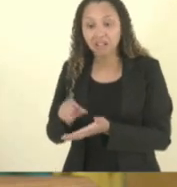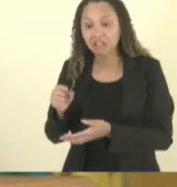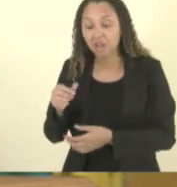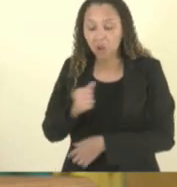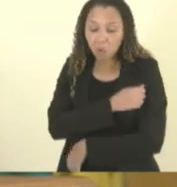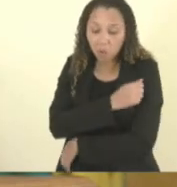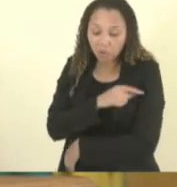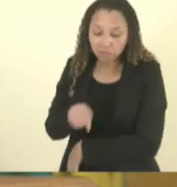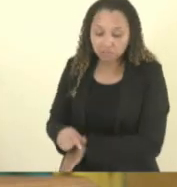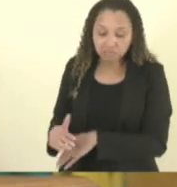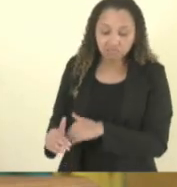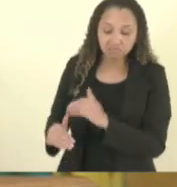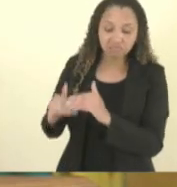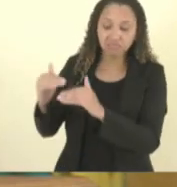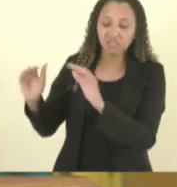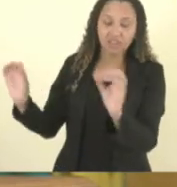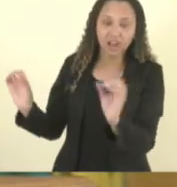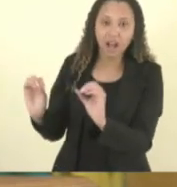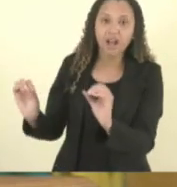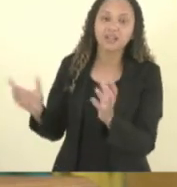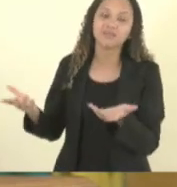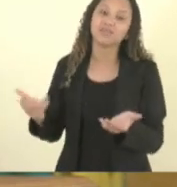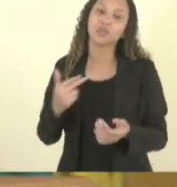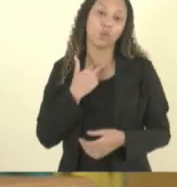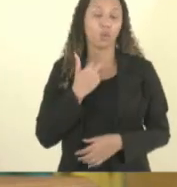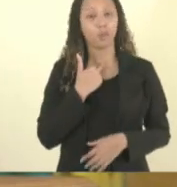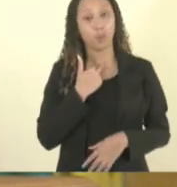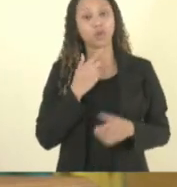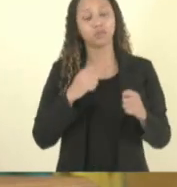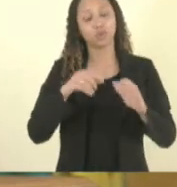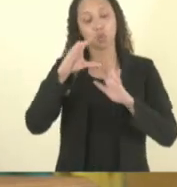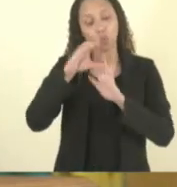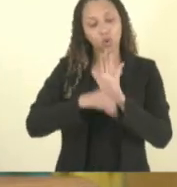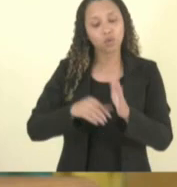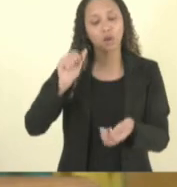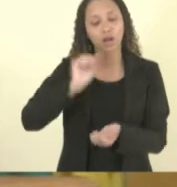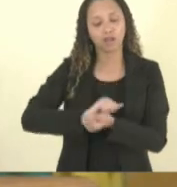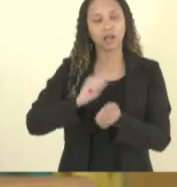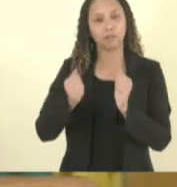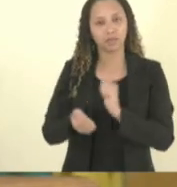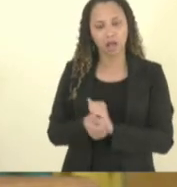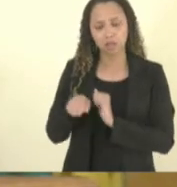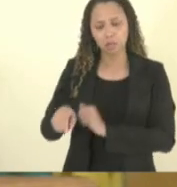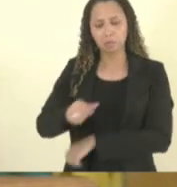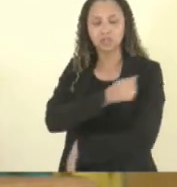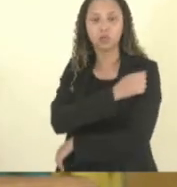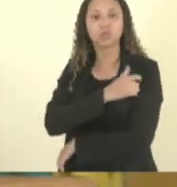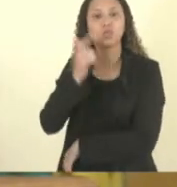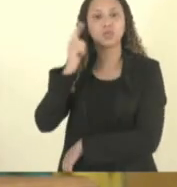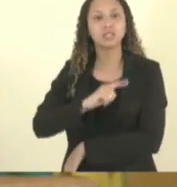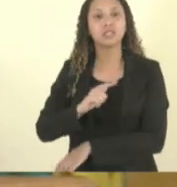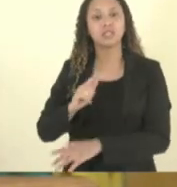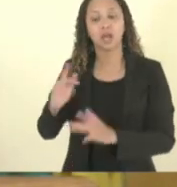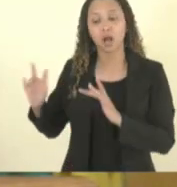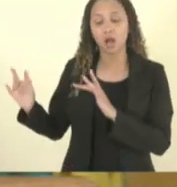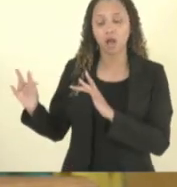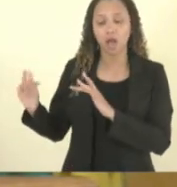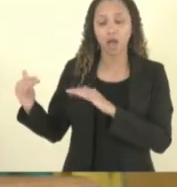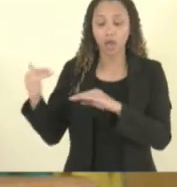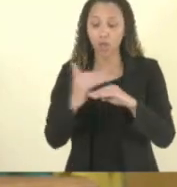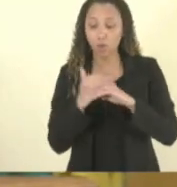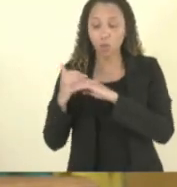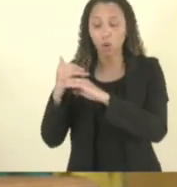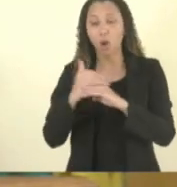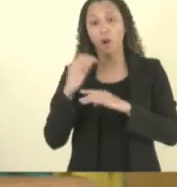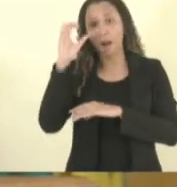um currículo adaptado e flexível para que esse aluno desenvolva e aprenda como todos os outros que isso é direito nós